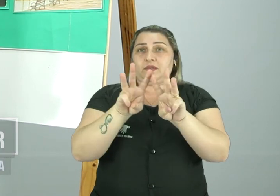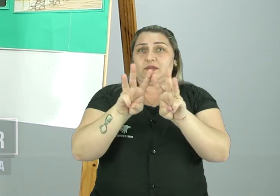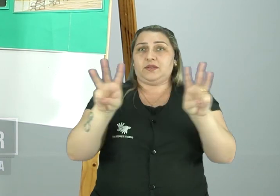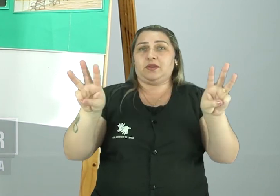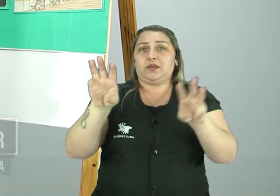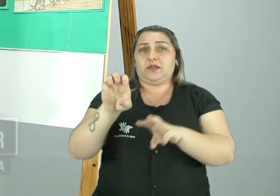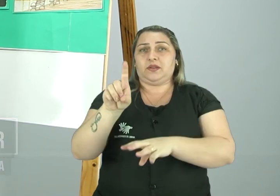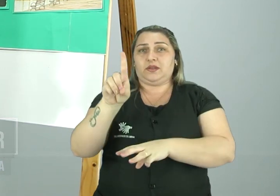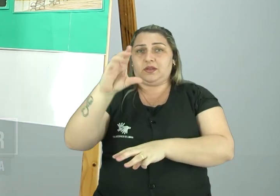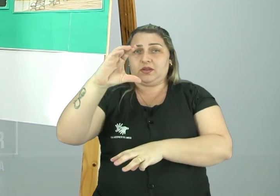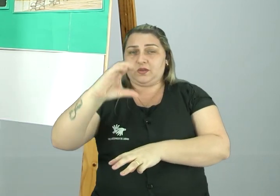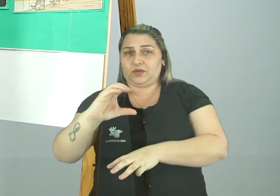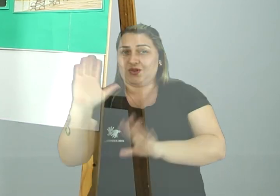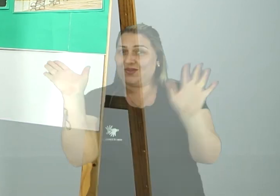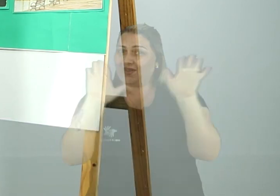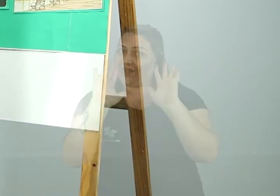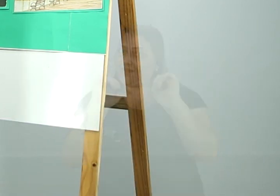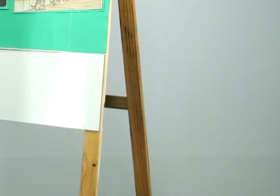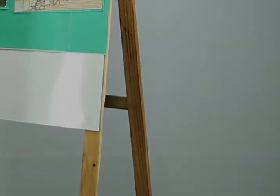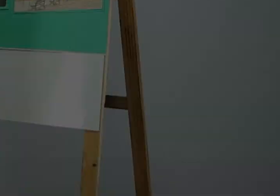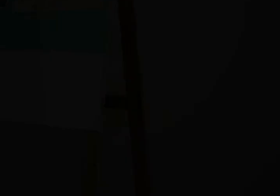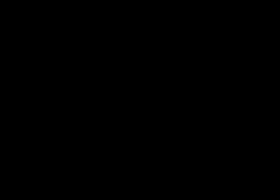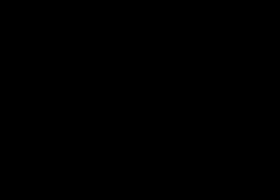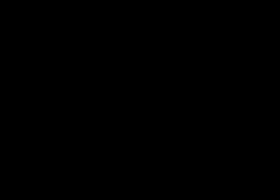a plataforma Eduque. Tchau, tchau!